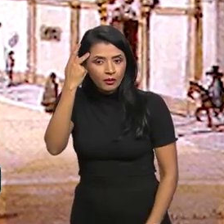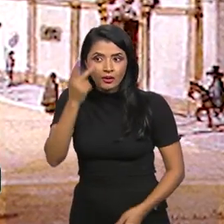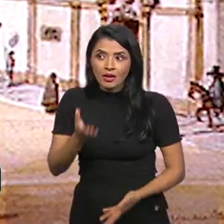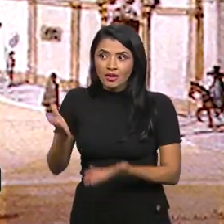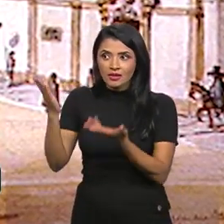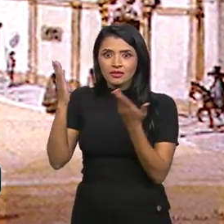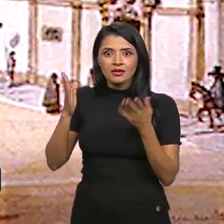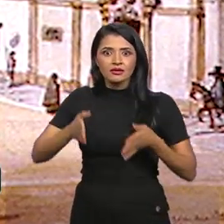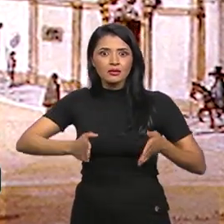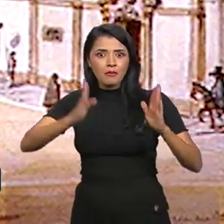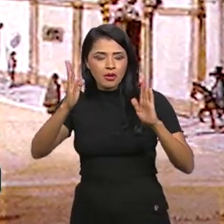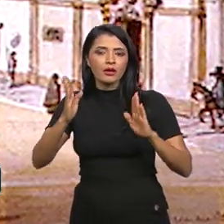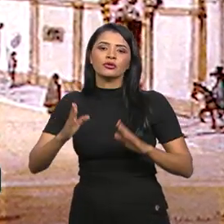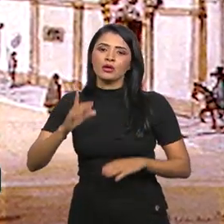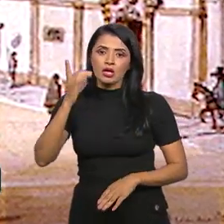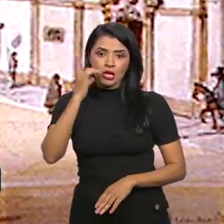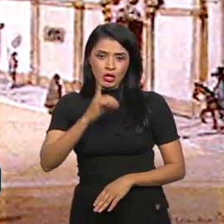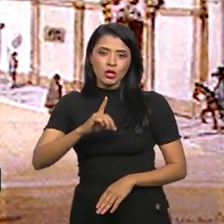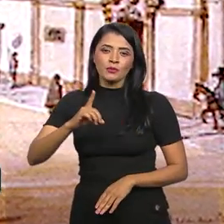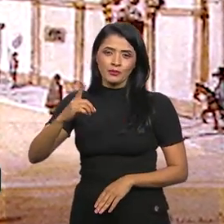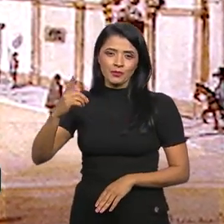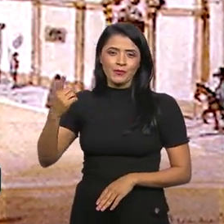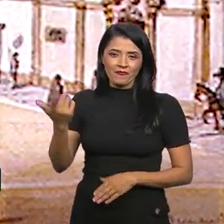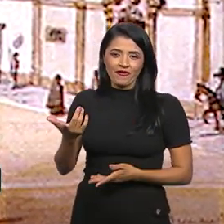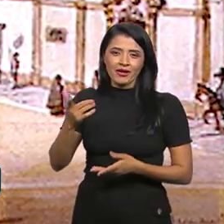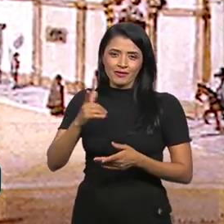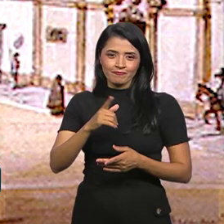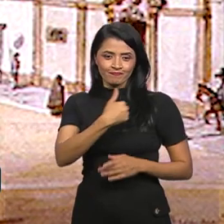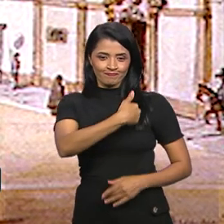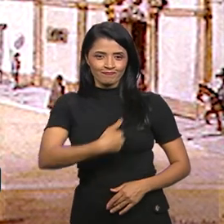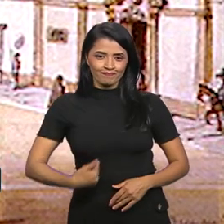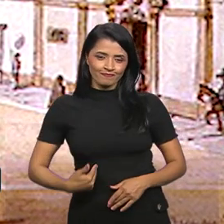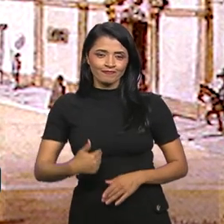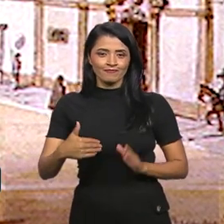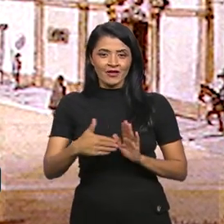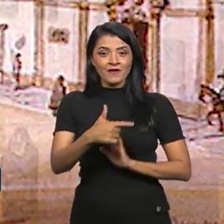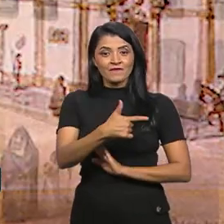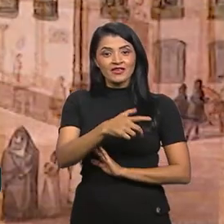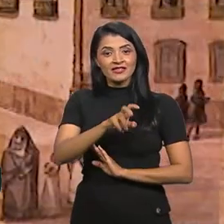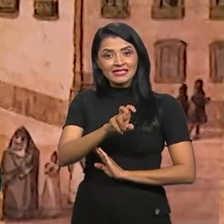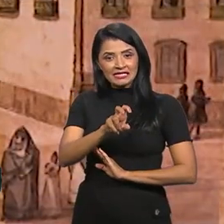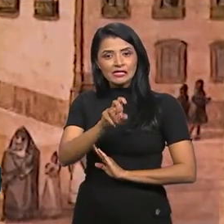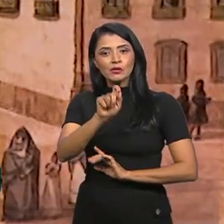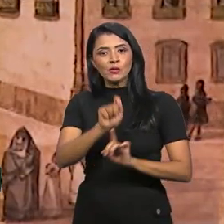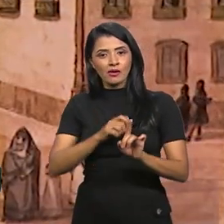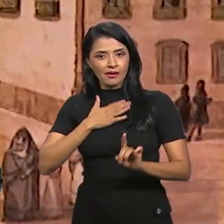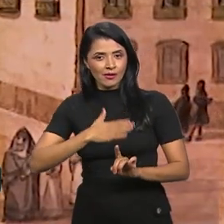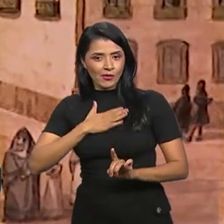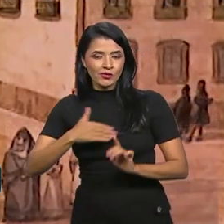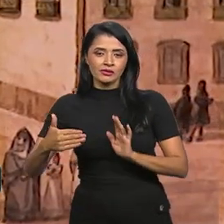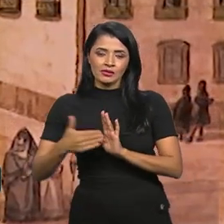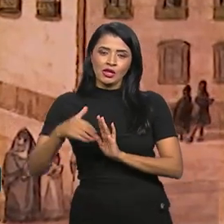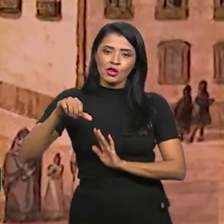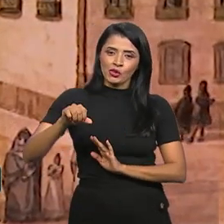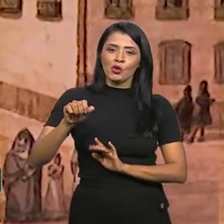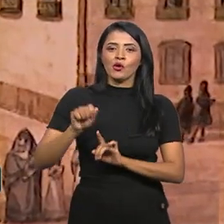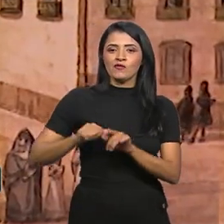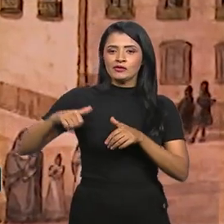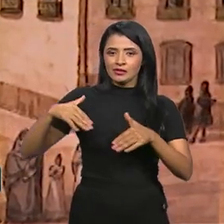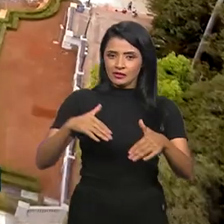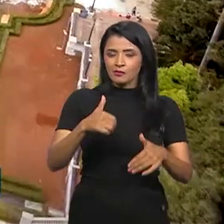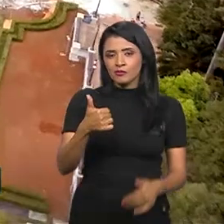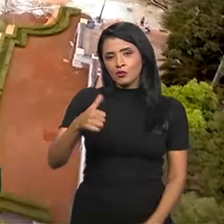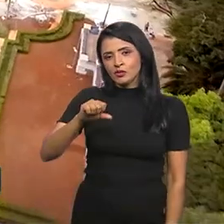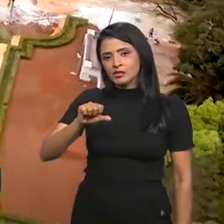prédio que o Dom Pedro vai governar entre 25 de agosto e 9 de setembro de 1822.